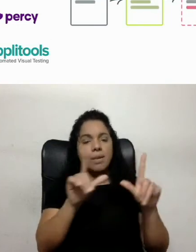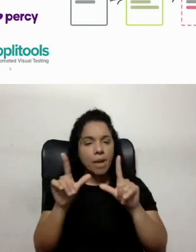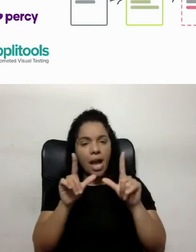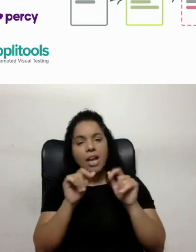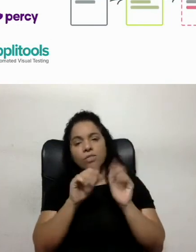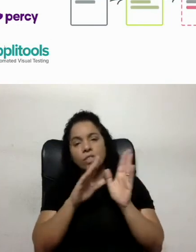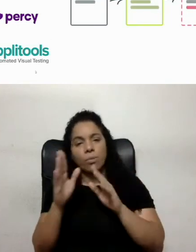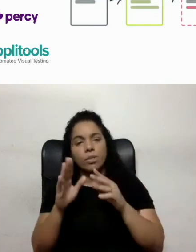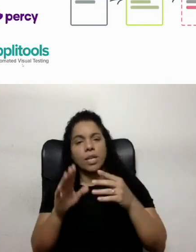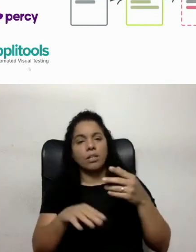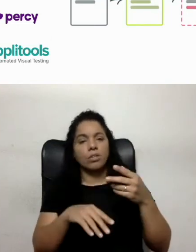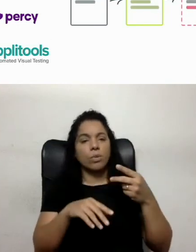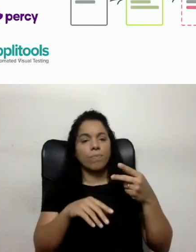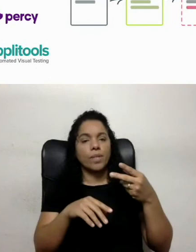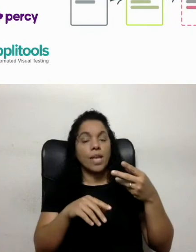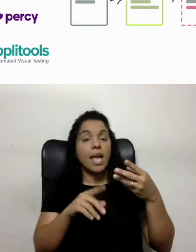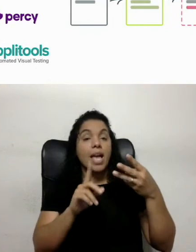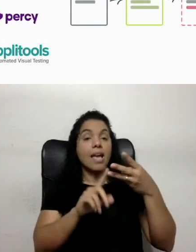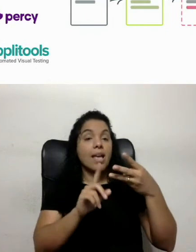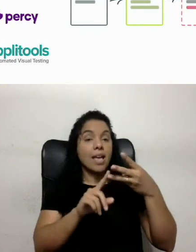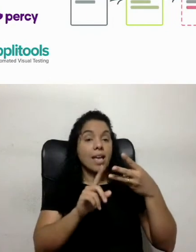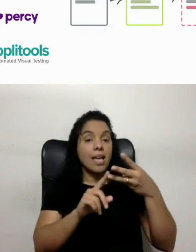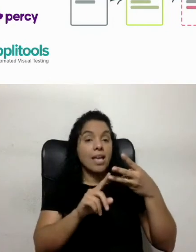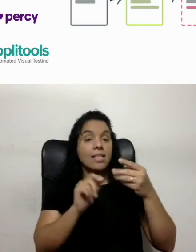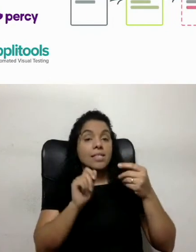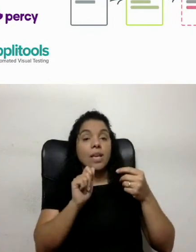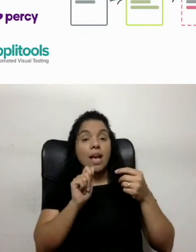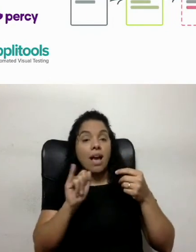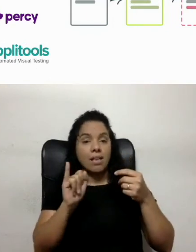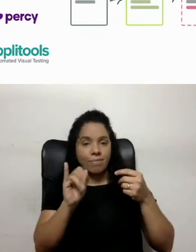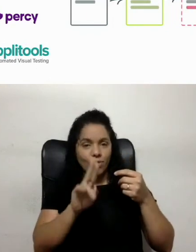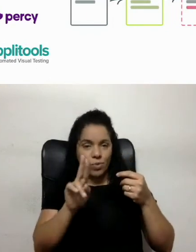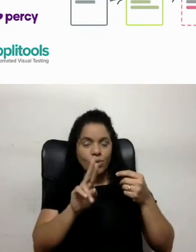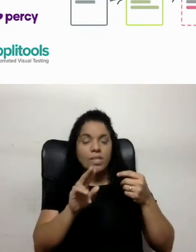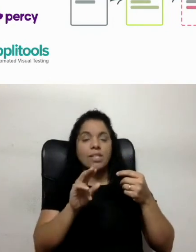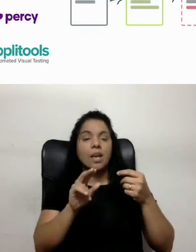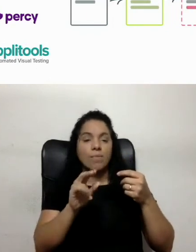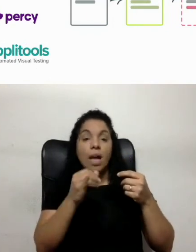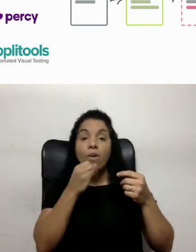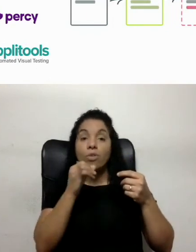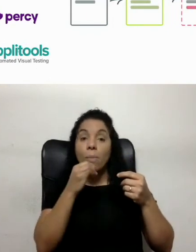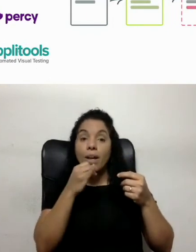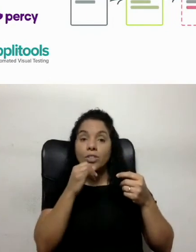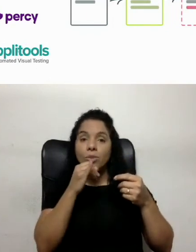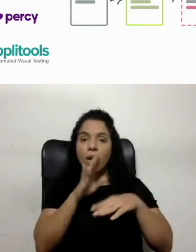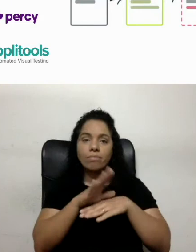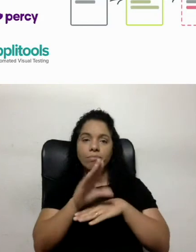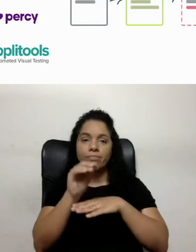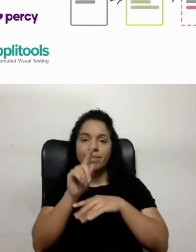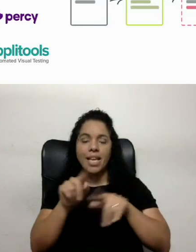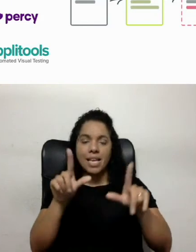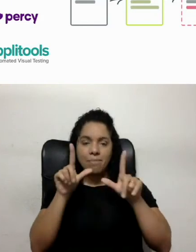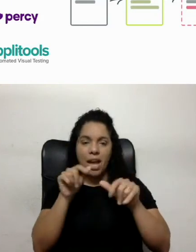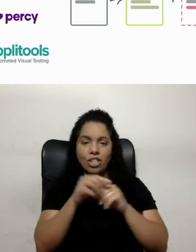Enquanto esse aqui, ele utiliza uma inteligência artificial. Então, ele automaticamente, ele tira essas imagens, tá?